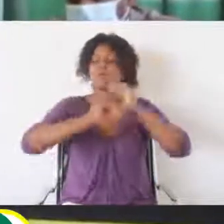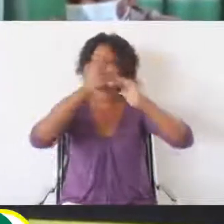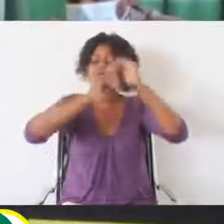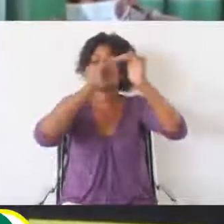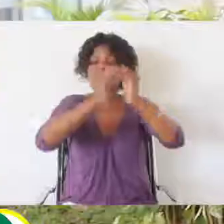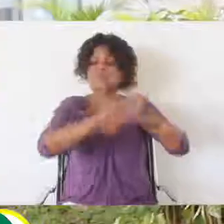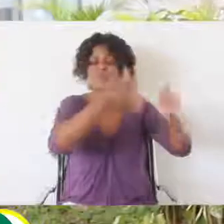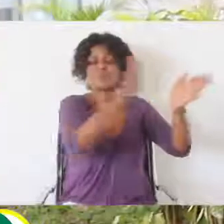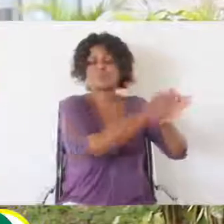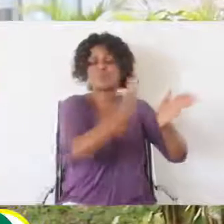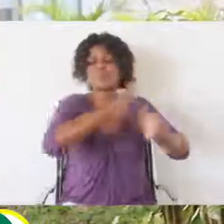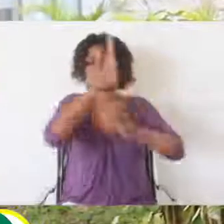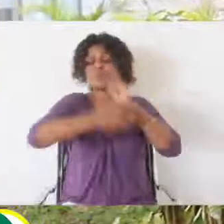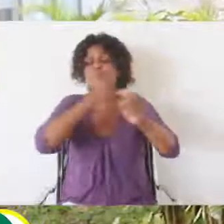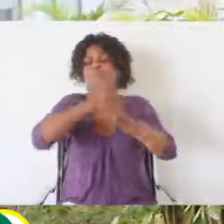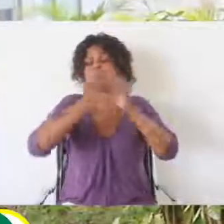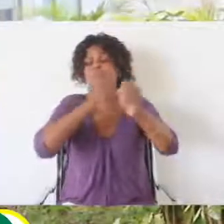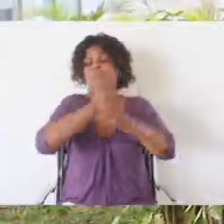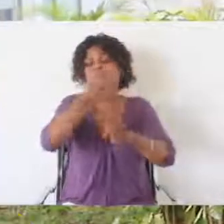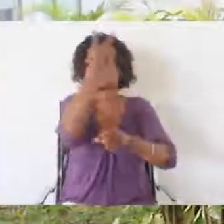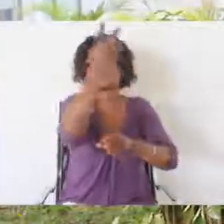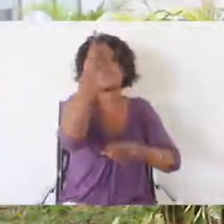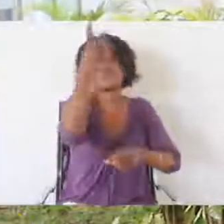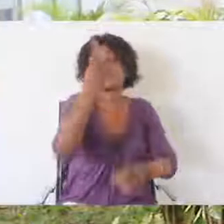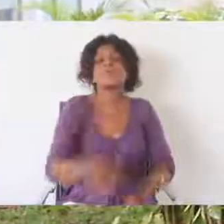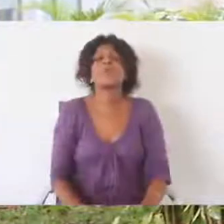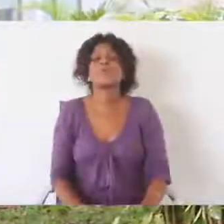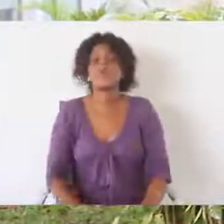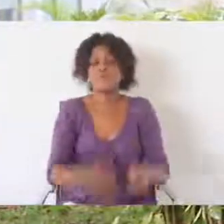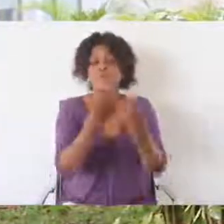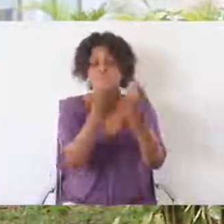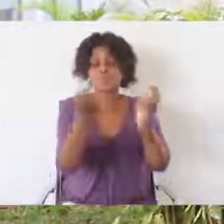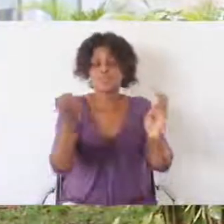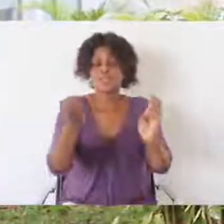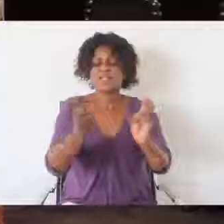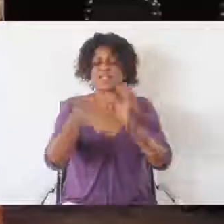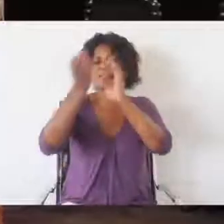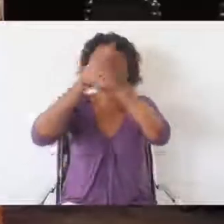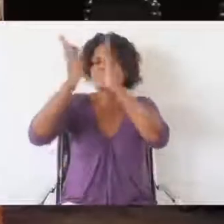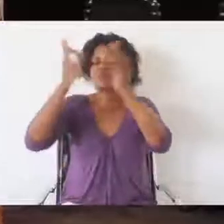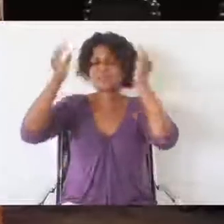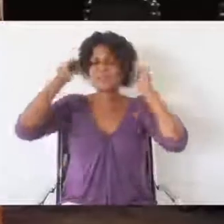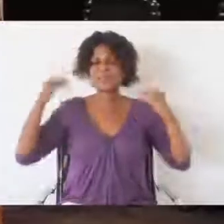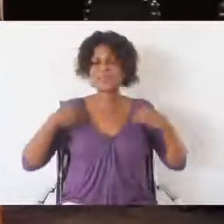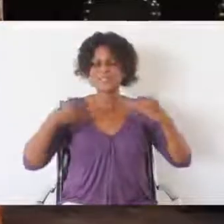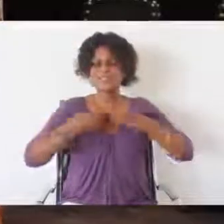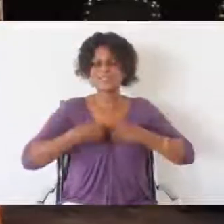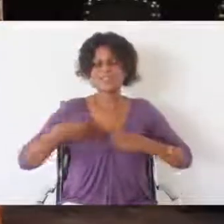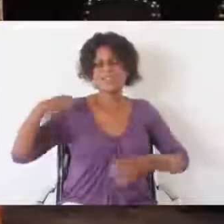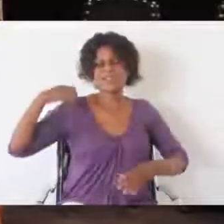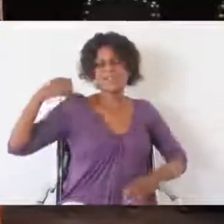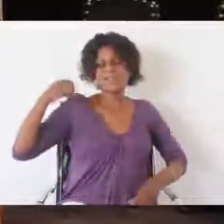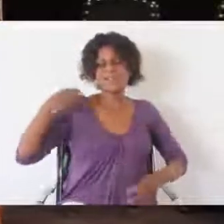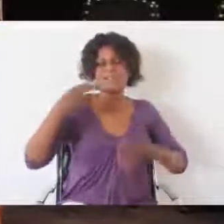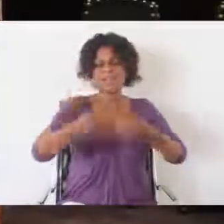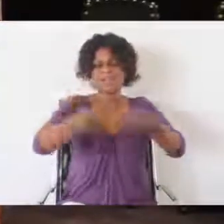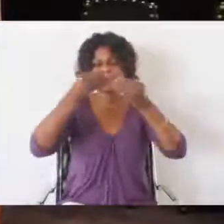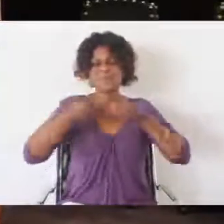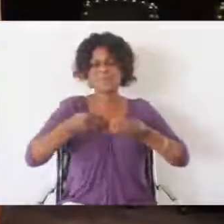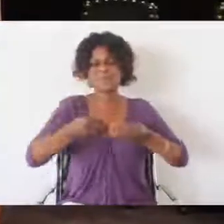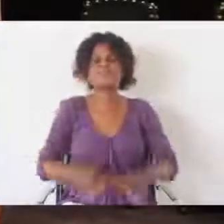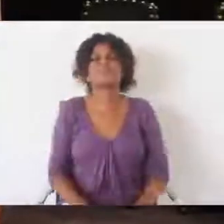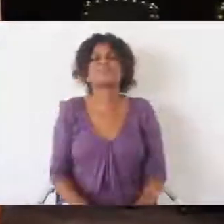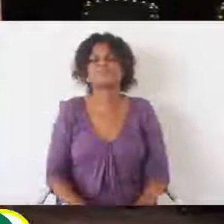XXI. Estudantes da Faculdade de Medicina recebem batas. A Médice Farmacêutica ofereceu, ao